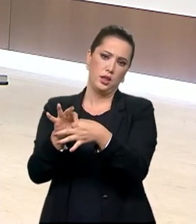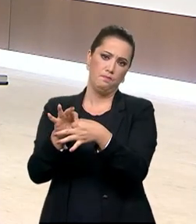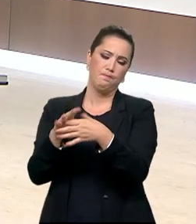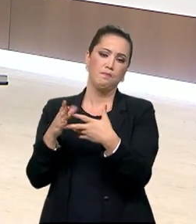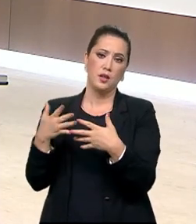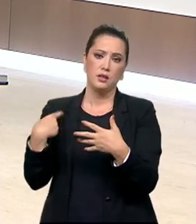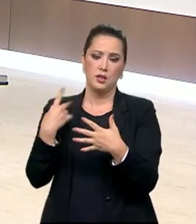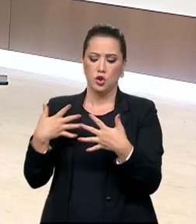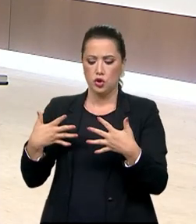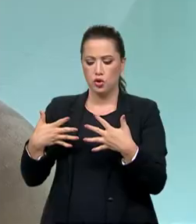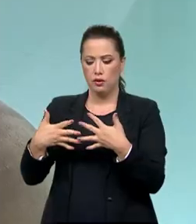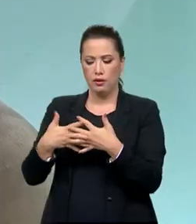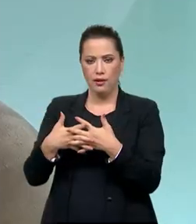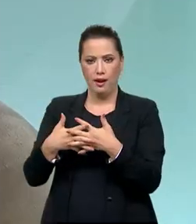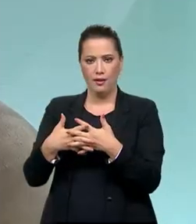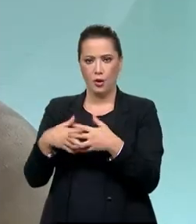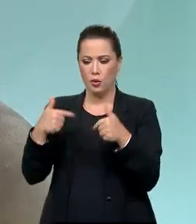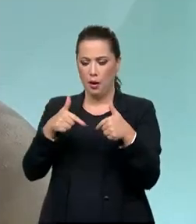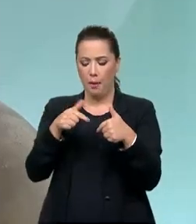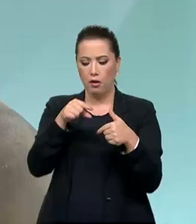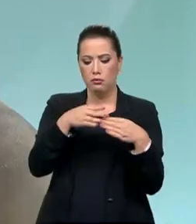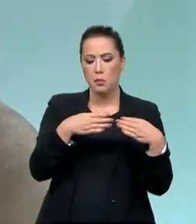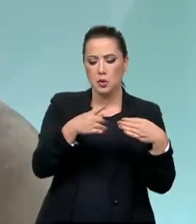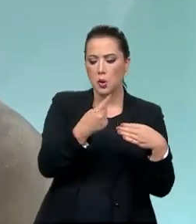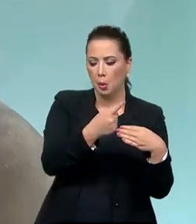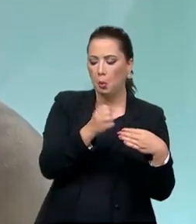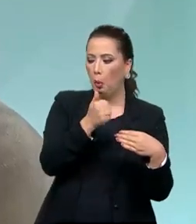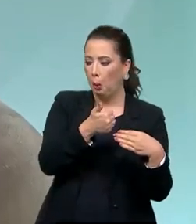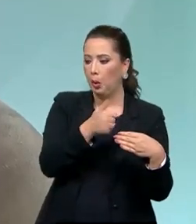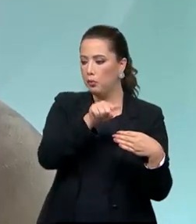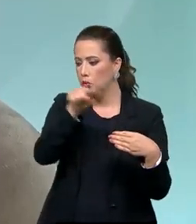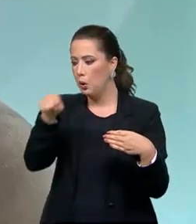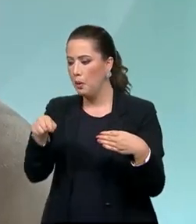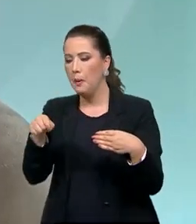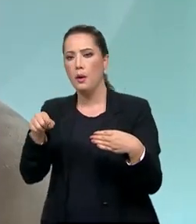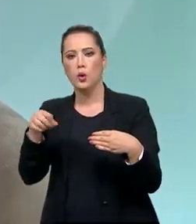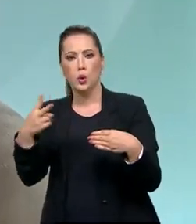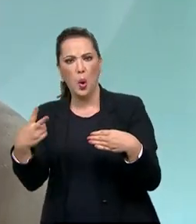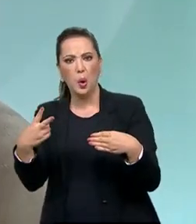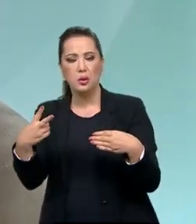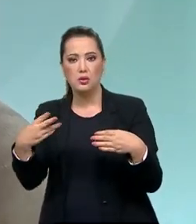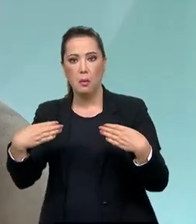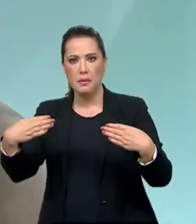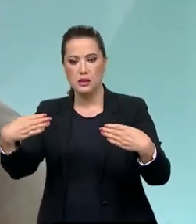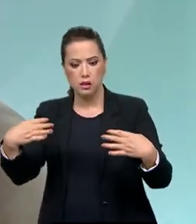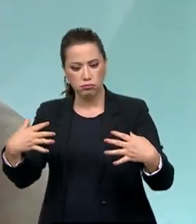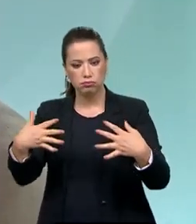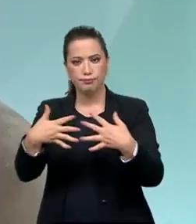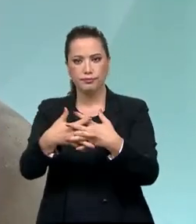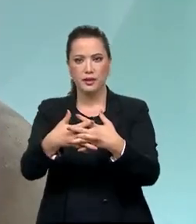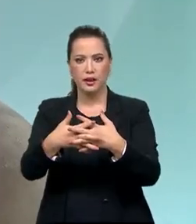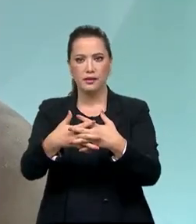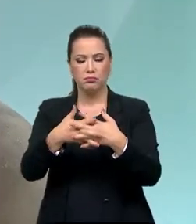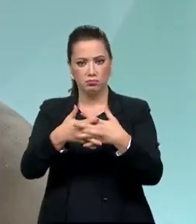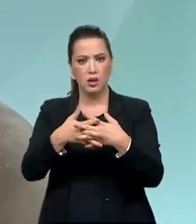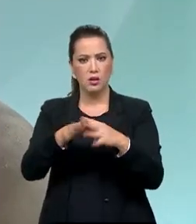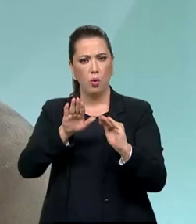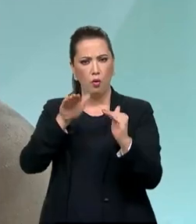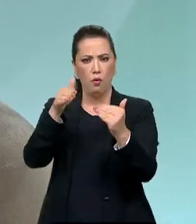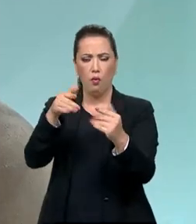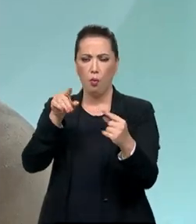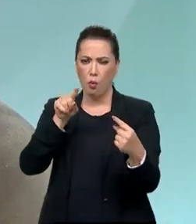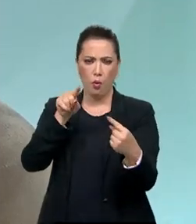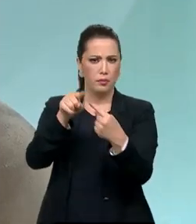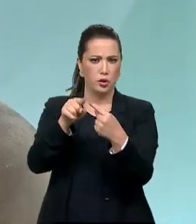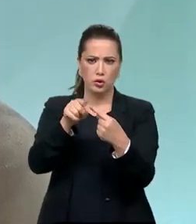integrarmos essas ações, nós temos, de fato, muito mais eficácia economicamente, se voltando também